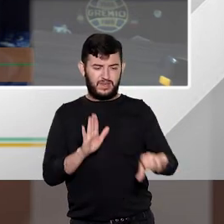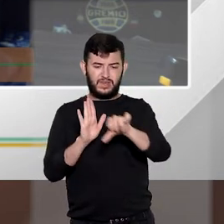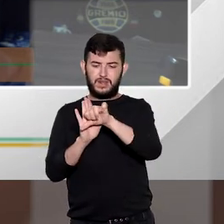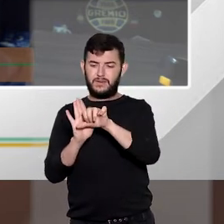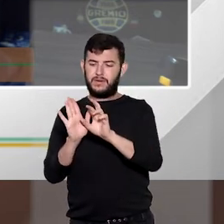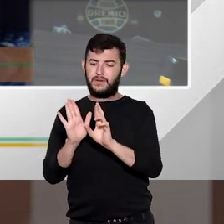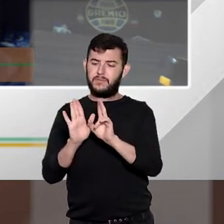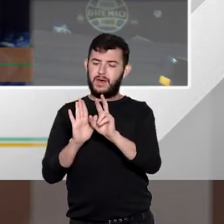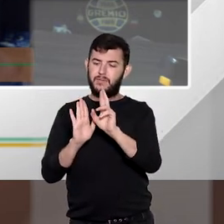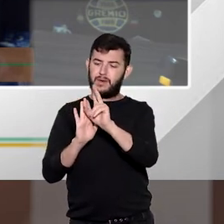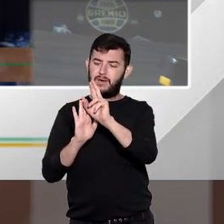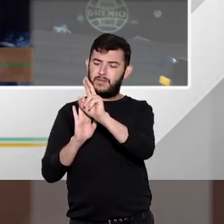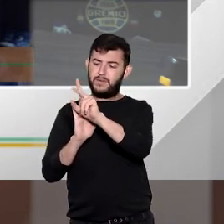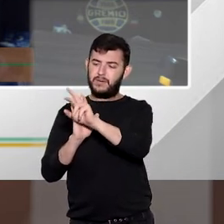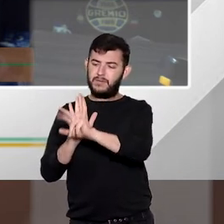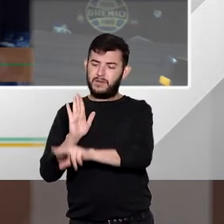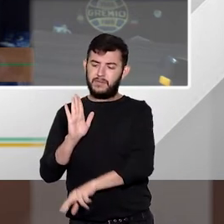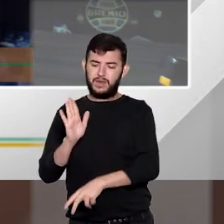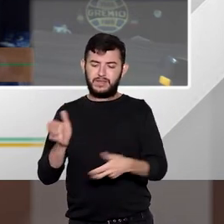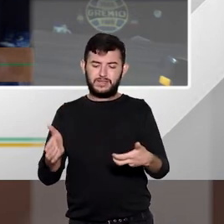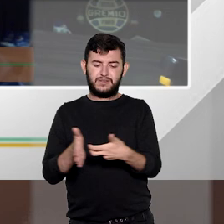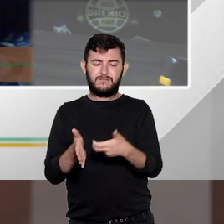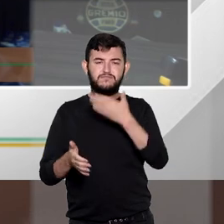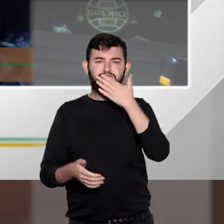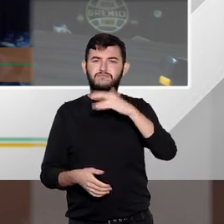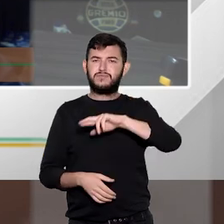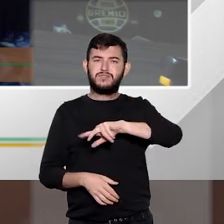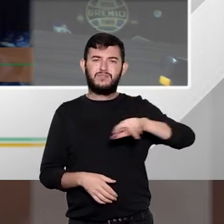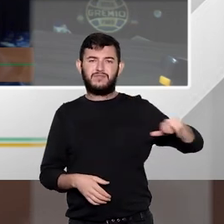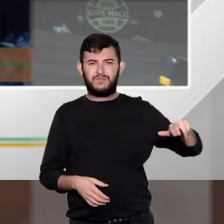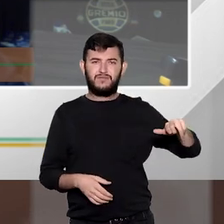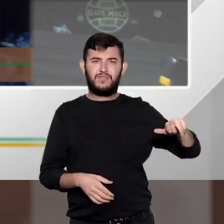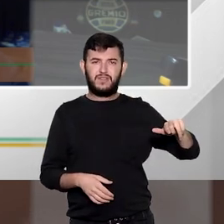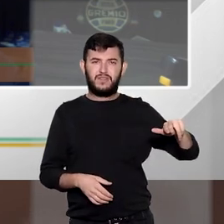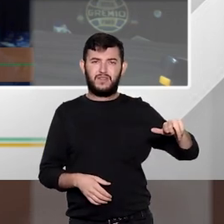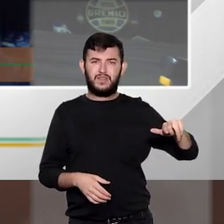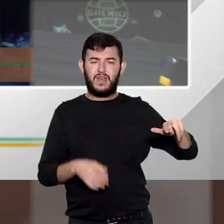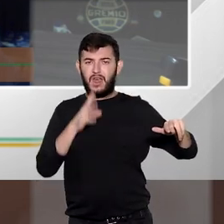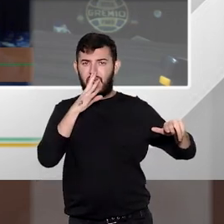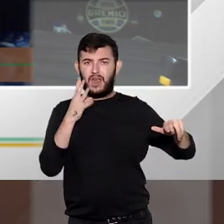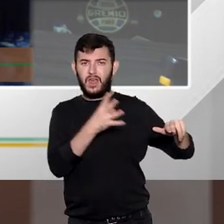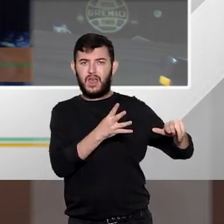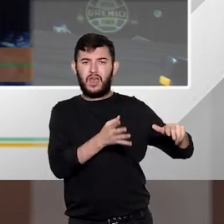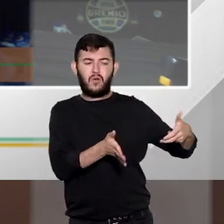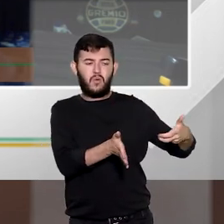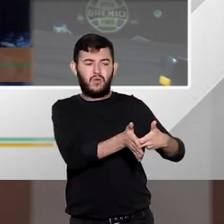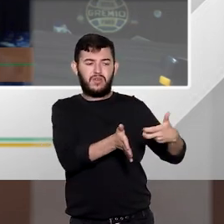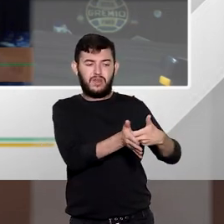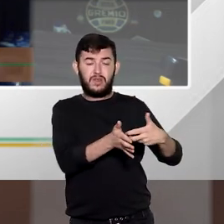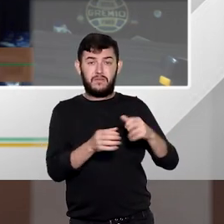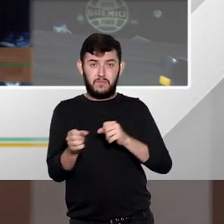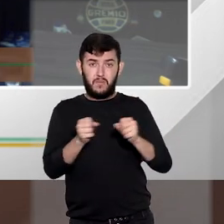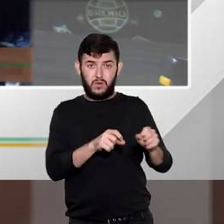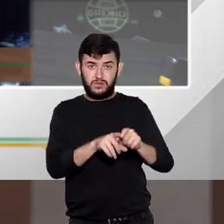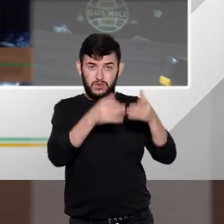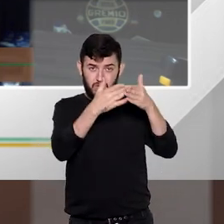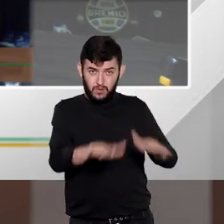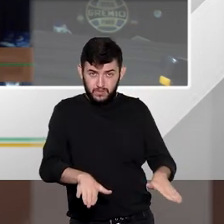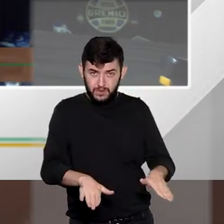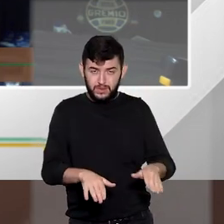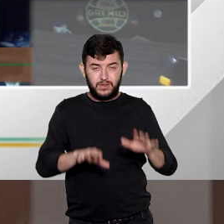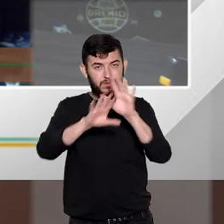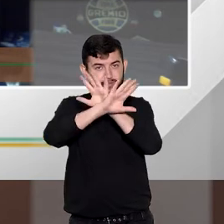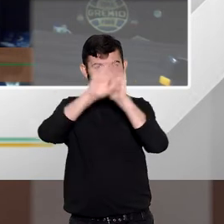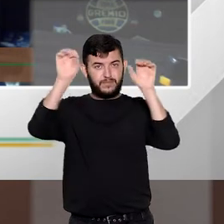várias sentenças condenatórias pode haver essa compensação o STJ